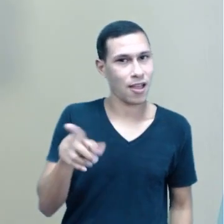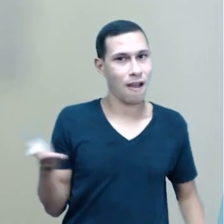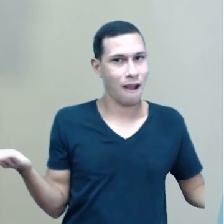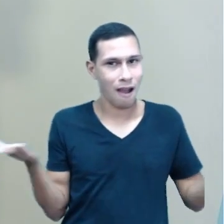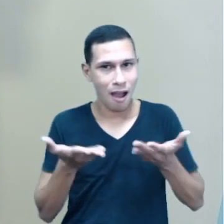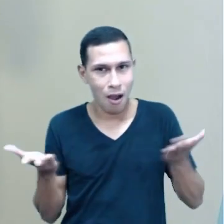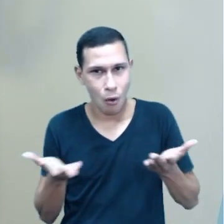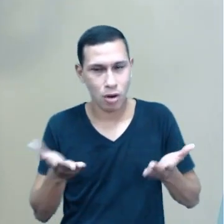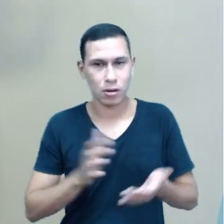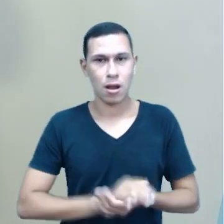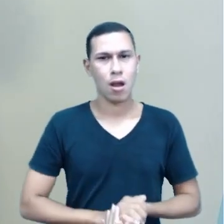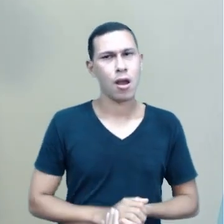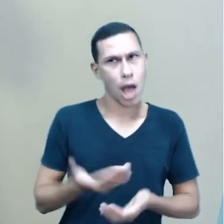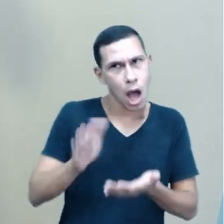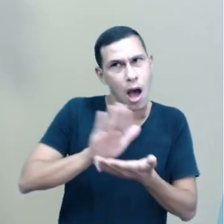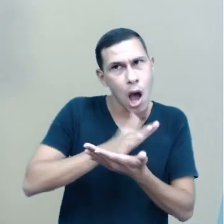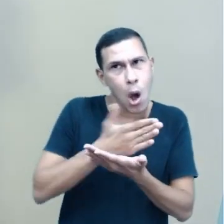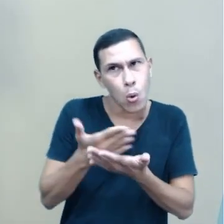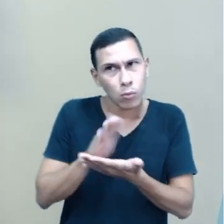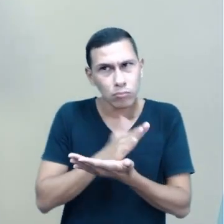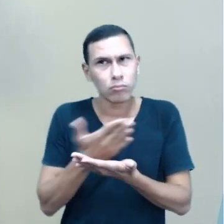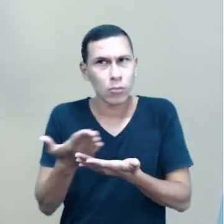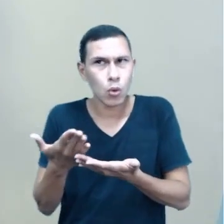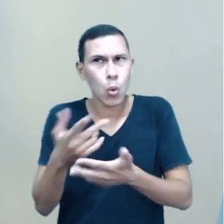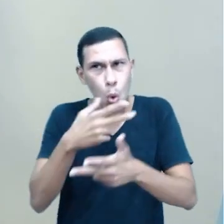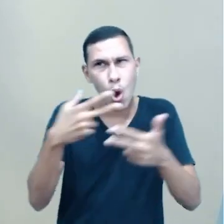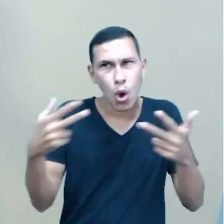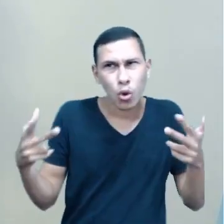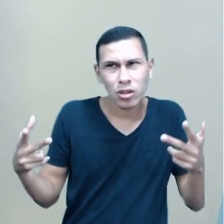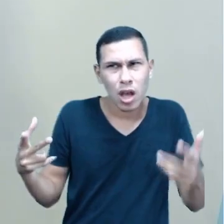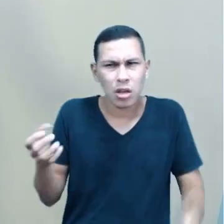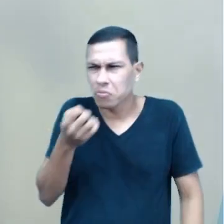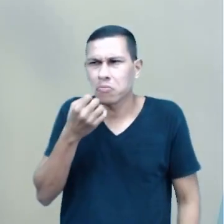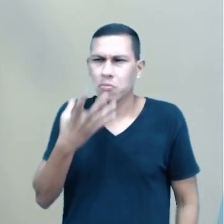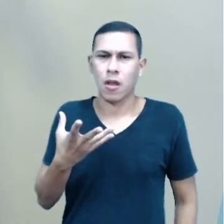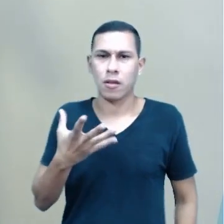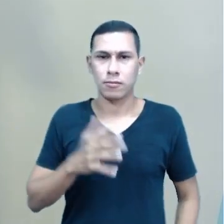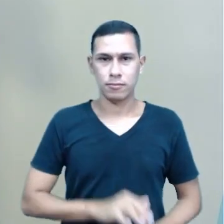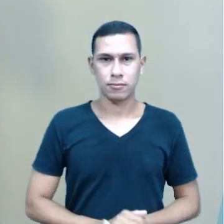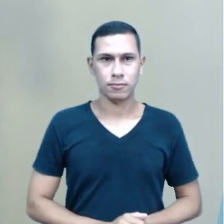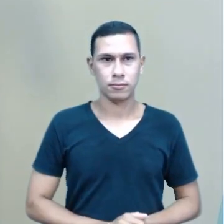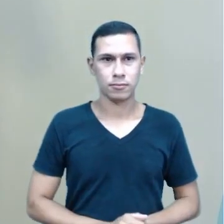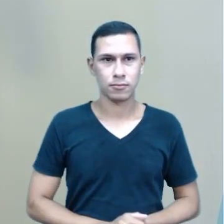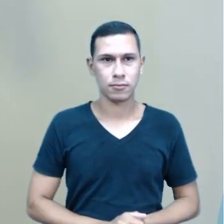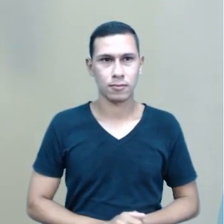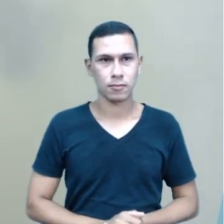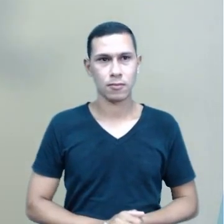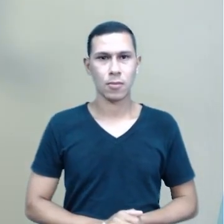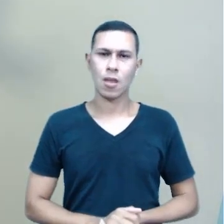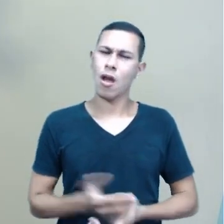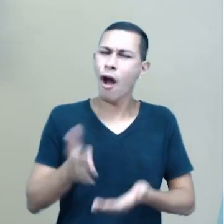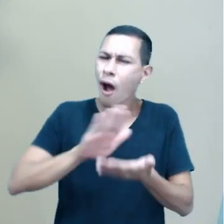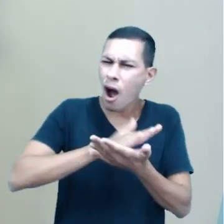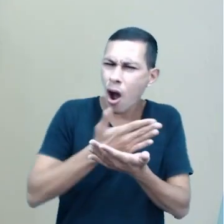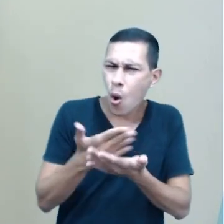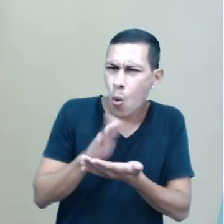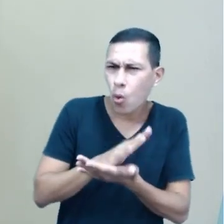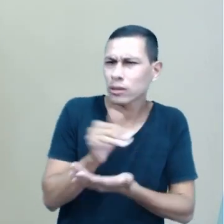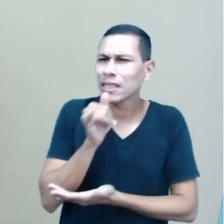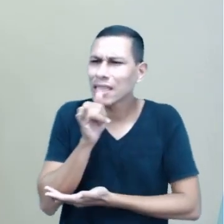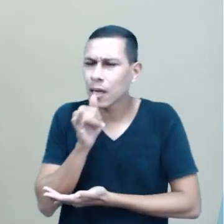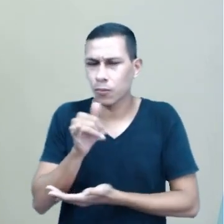por algum motivo, gerando uma insatisfação. Coloquei aqui alguns exemplos